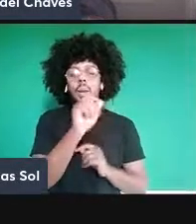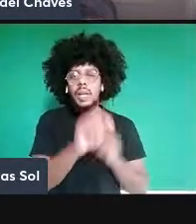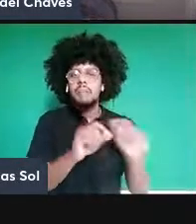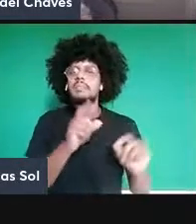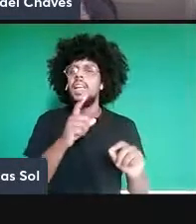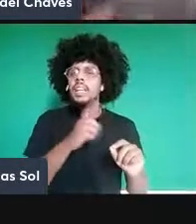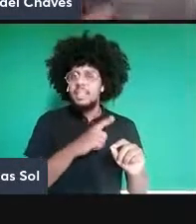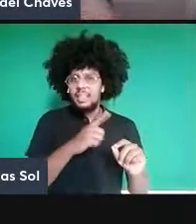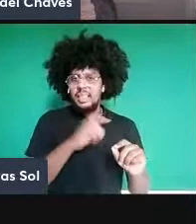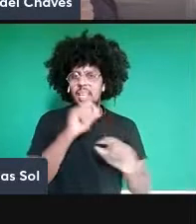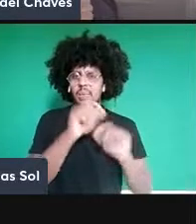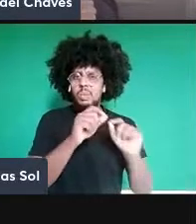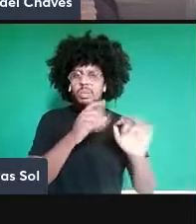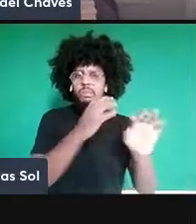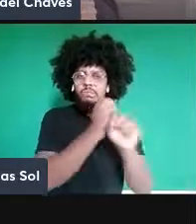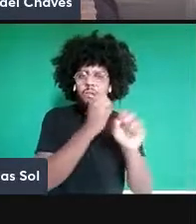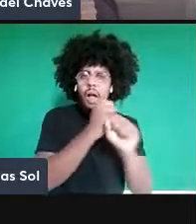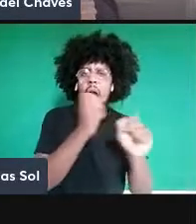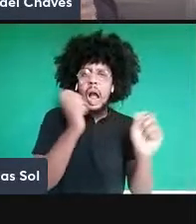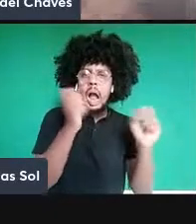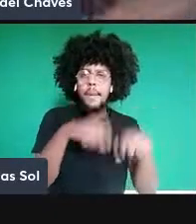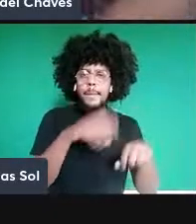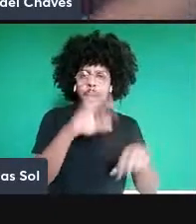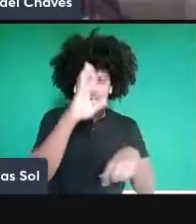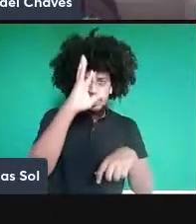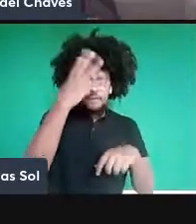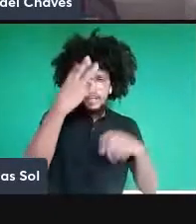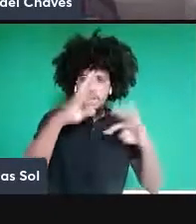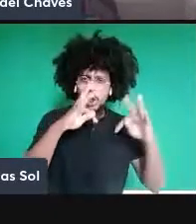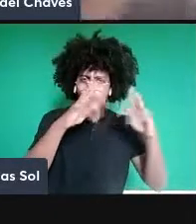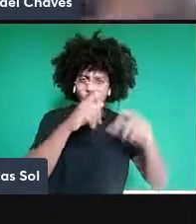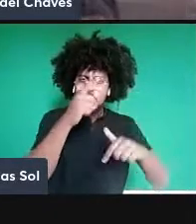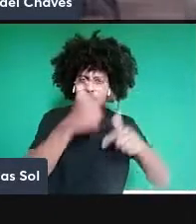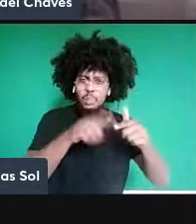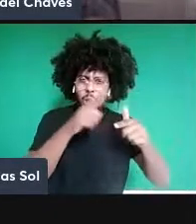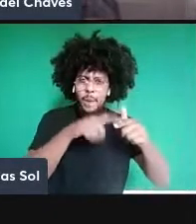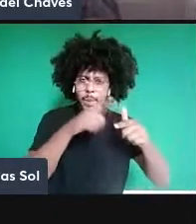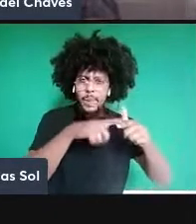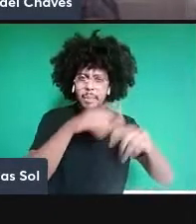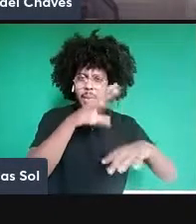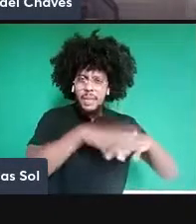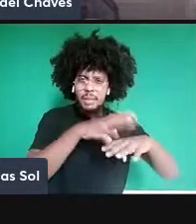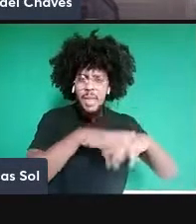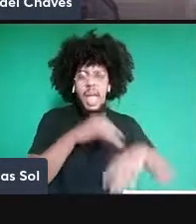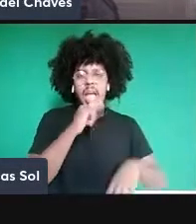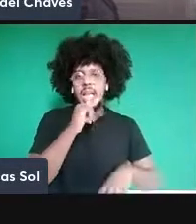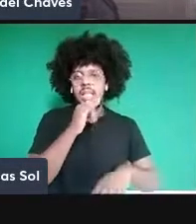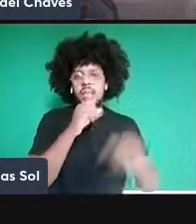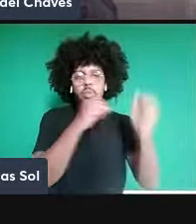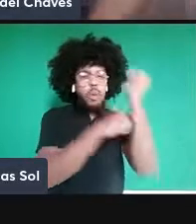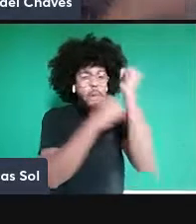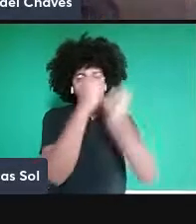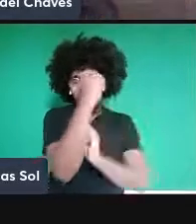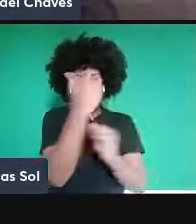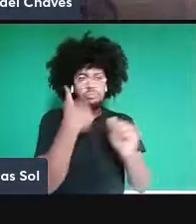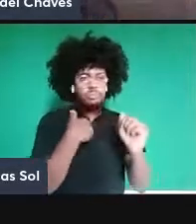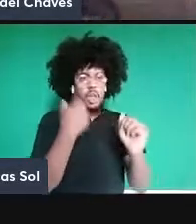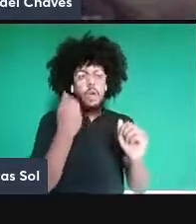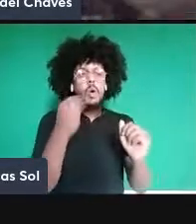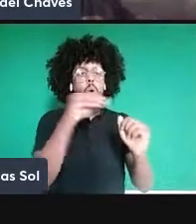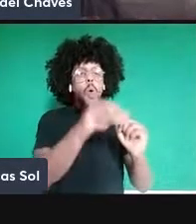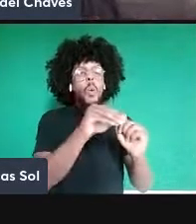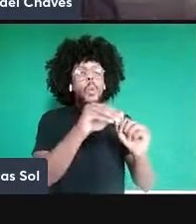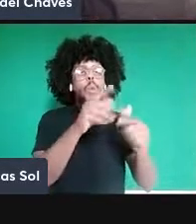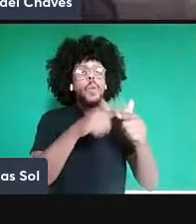resolver todos os problemas da matemática, ou seja, uma máquina lá que eu botava um certo problema matemático na entrada e na saída